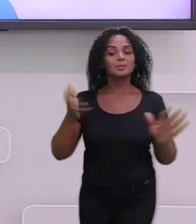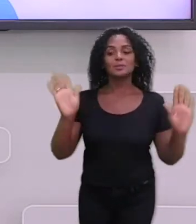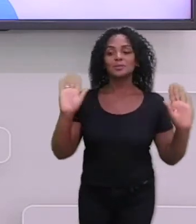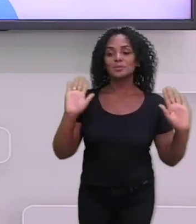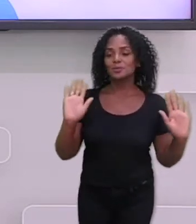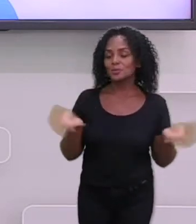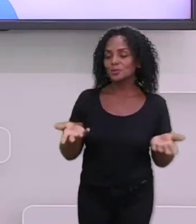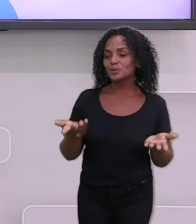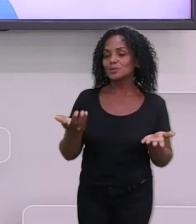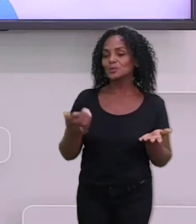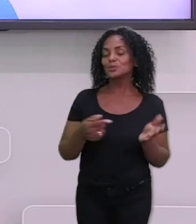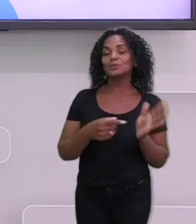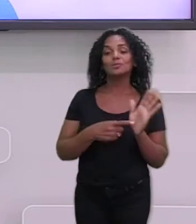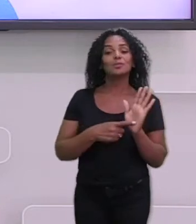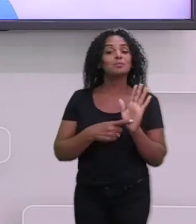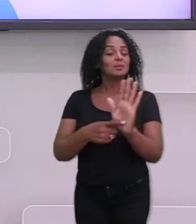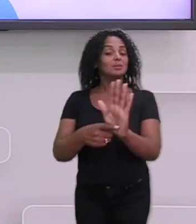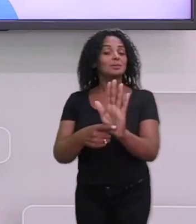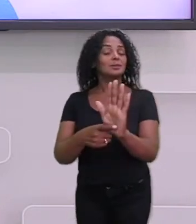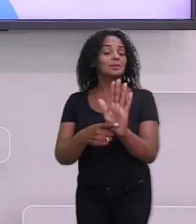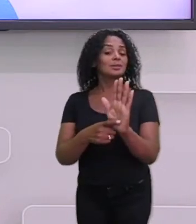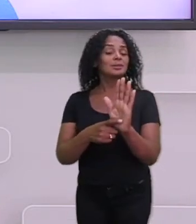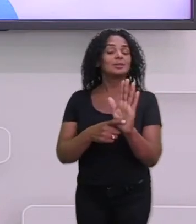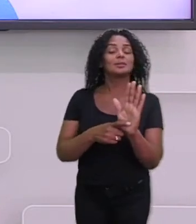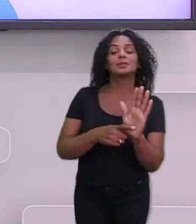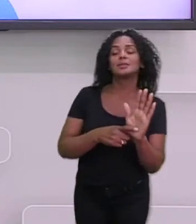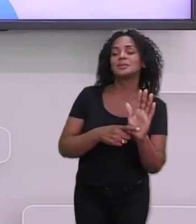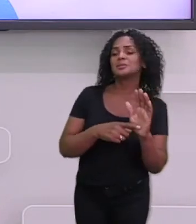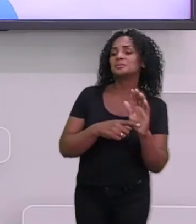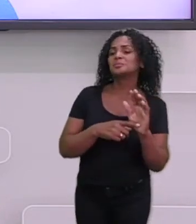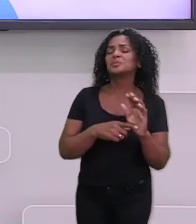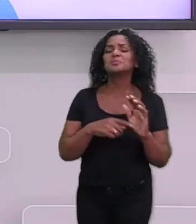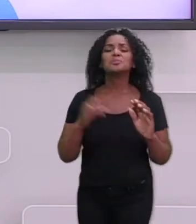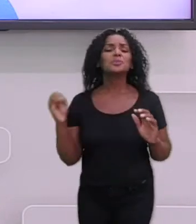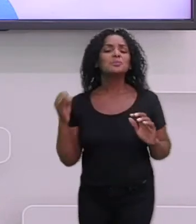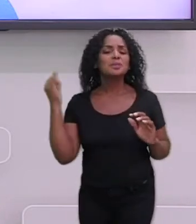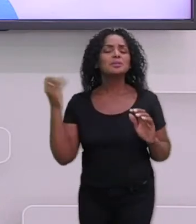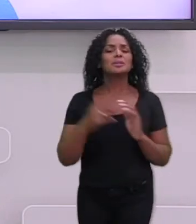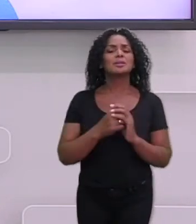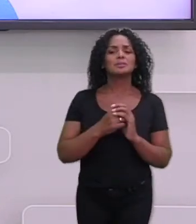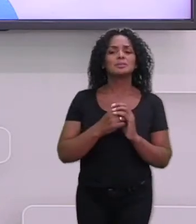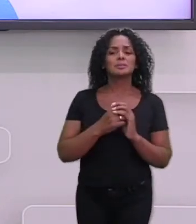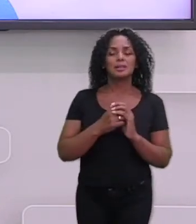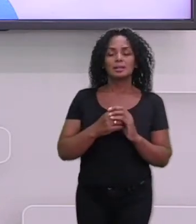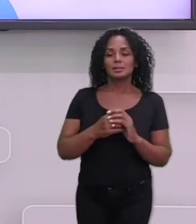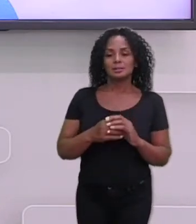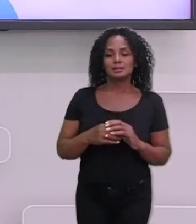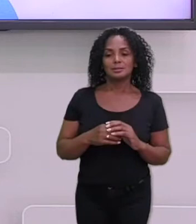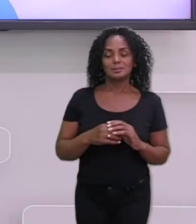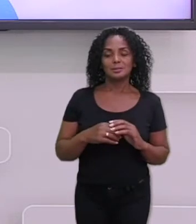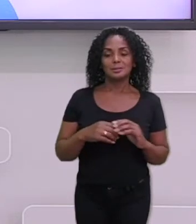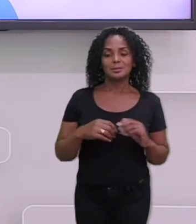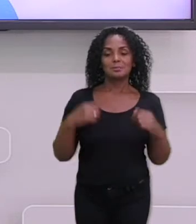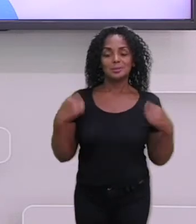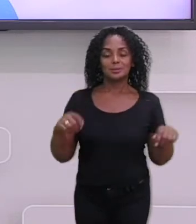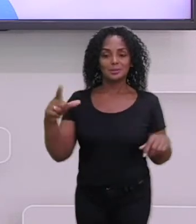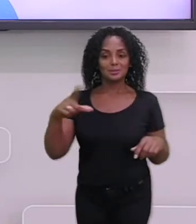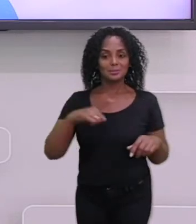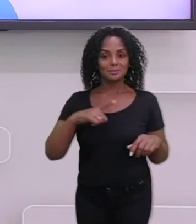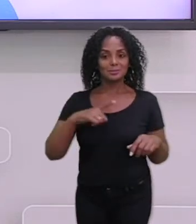trazer para vocês um assunto muito importante. Nós precisamos de ter o